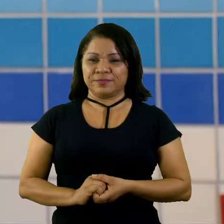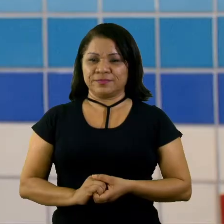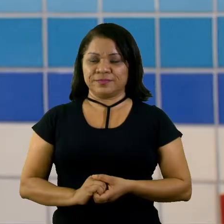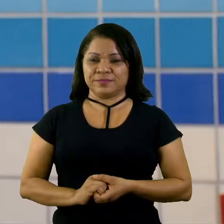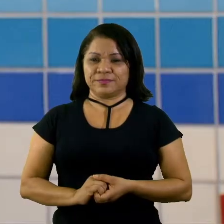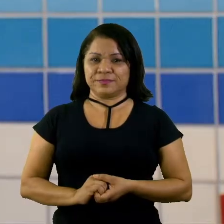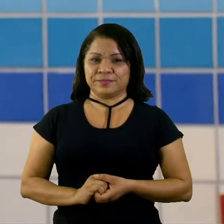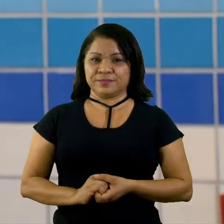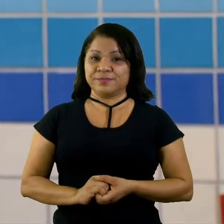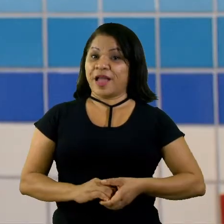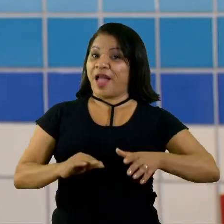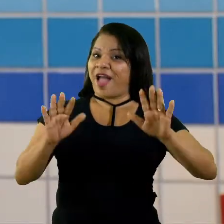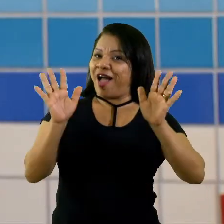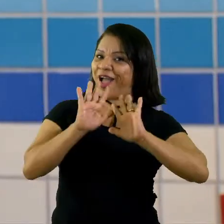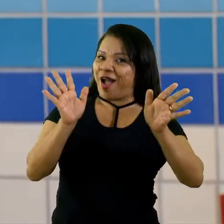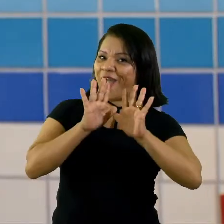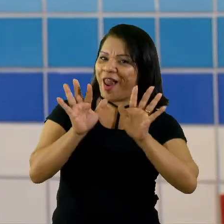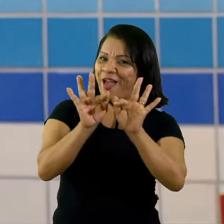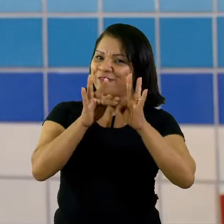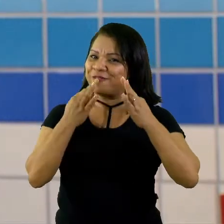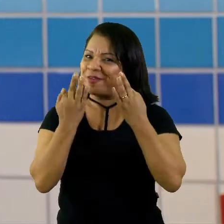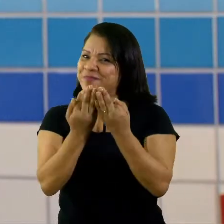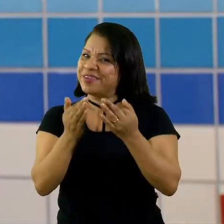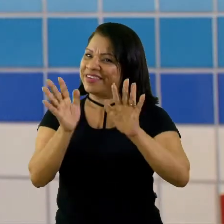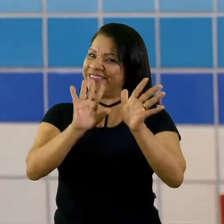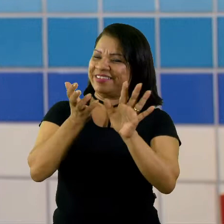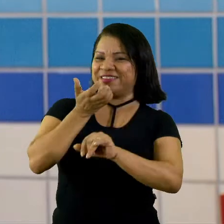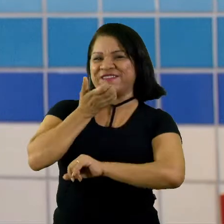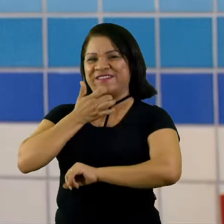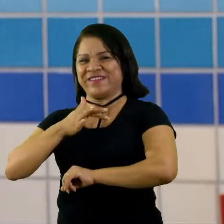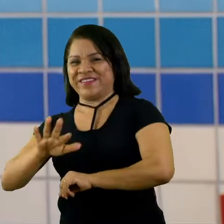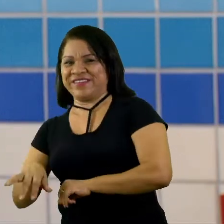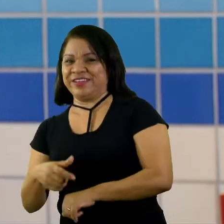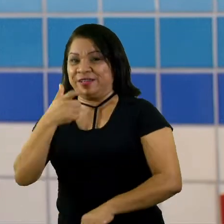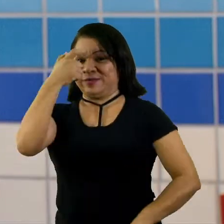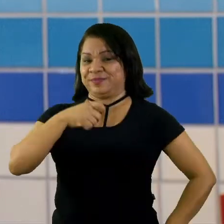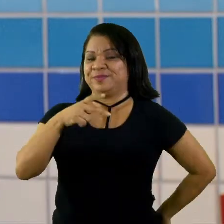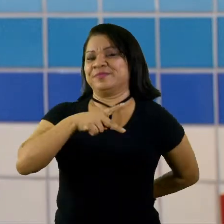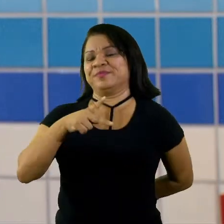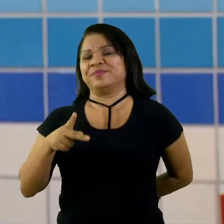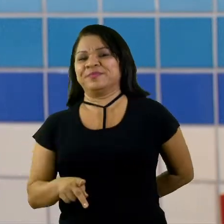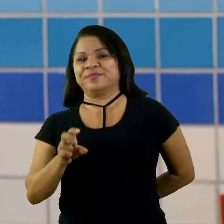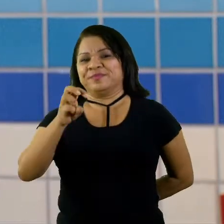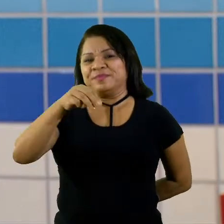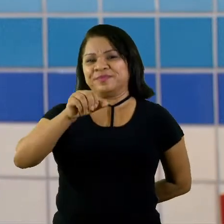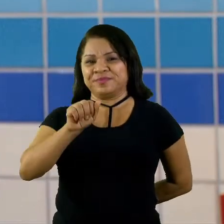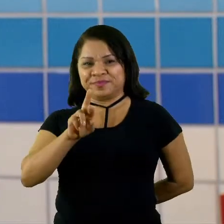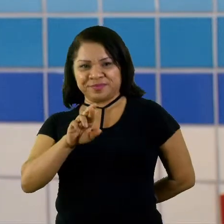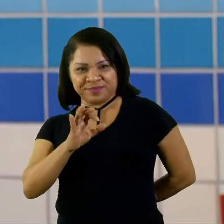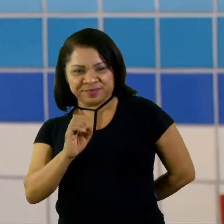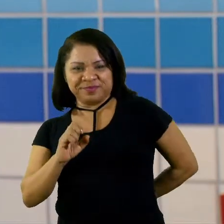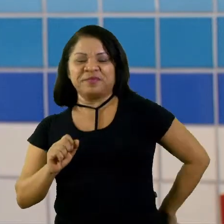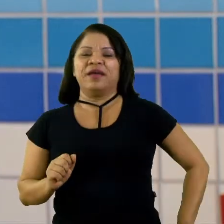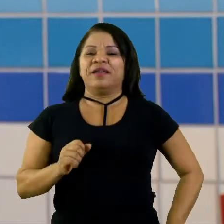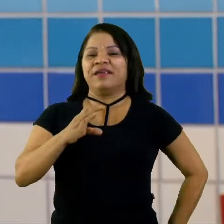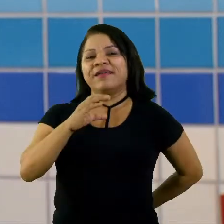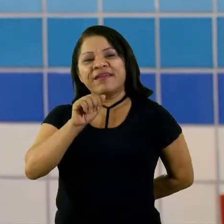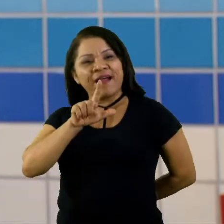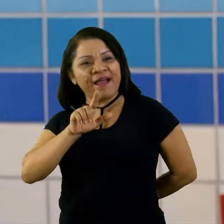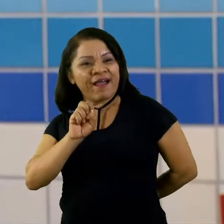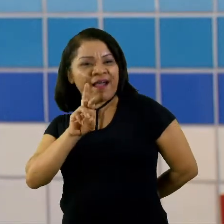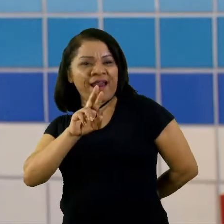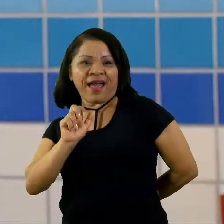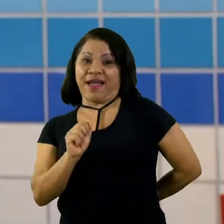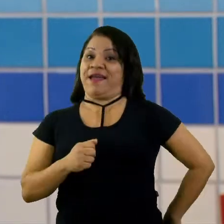Olá, Olá, Eu sou a professora Maria Clara. Estou aqui para trazer hoje para vocês uma proposta